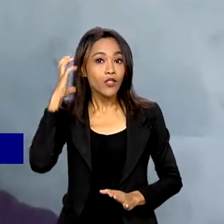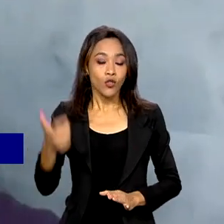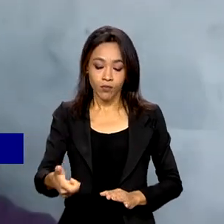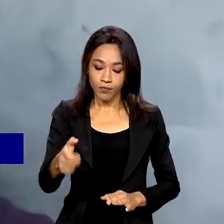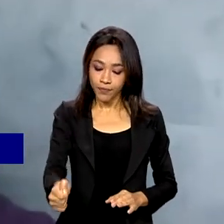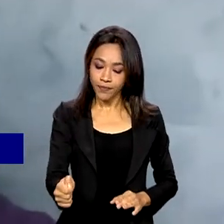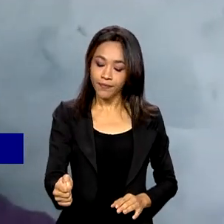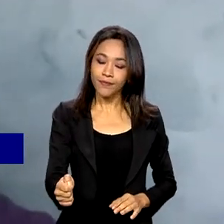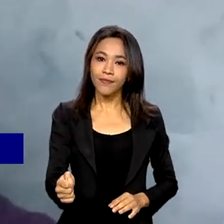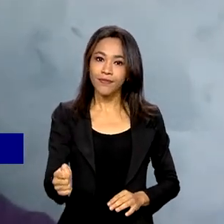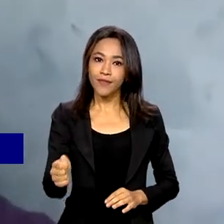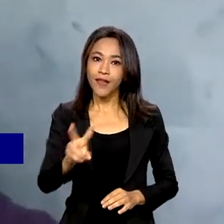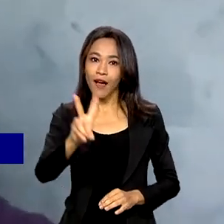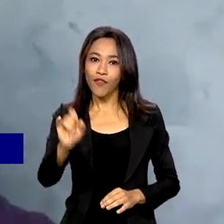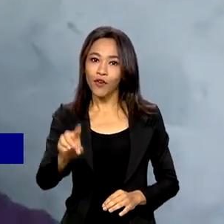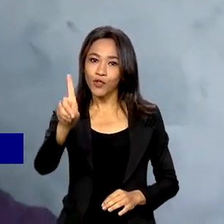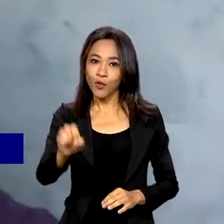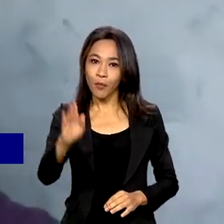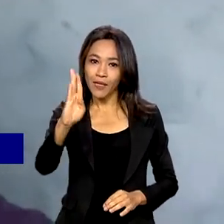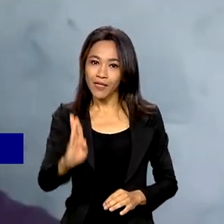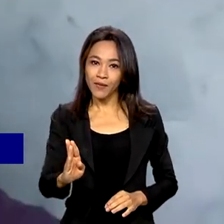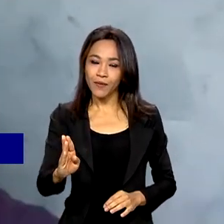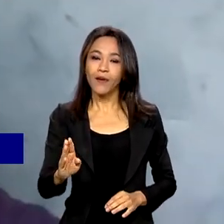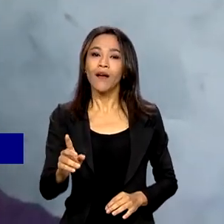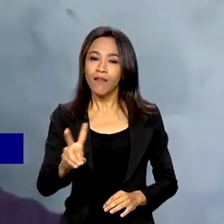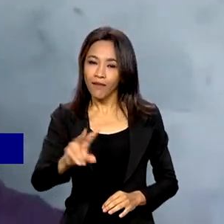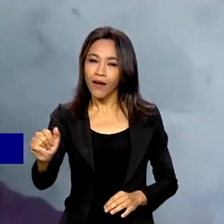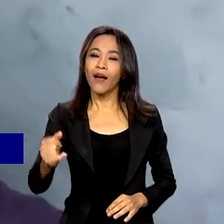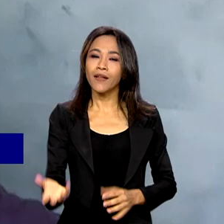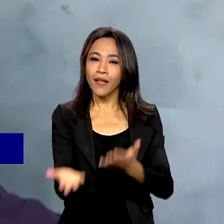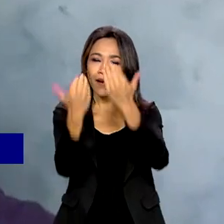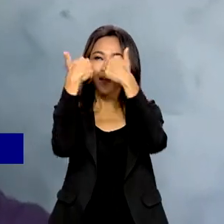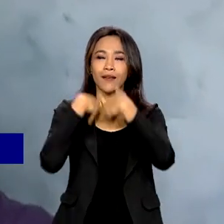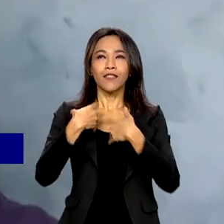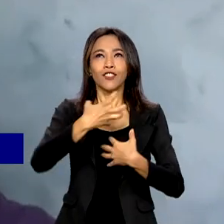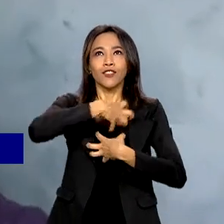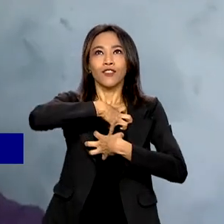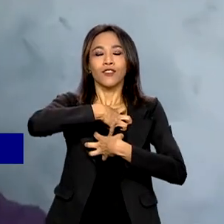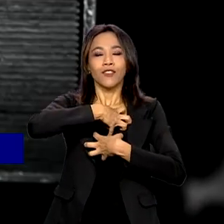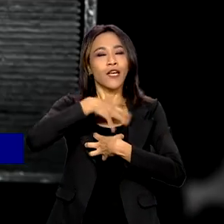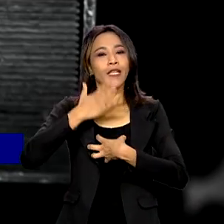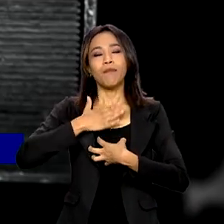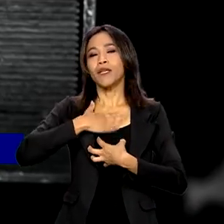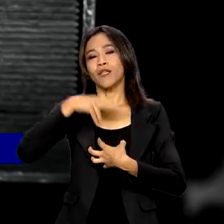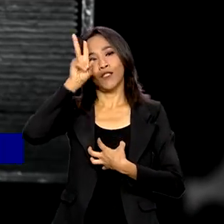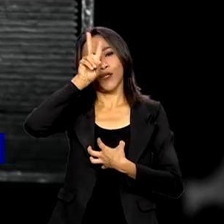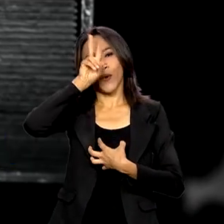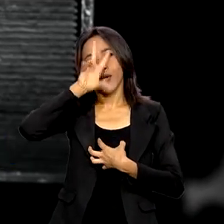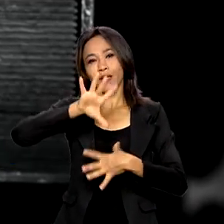a Voz do Brasil existir, ela também vai existir dentro de mim. Isso faz parte da minha história.